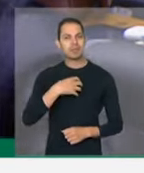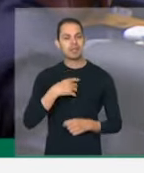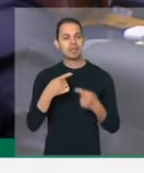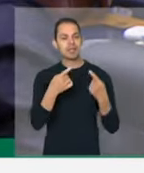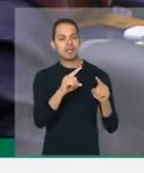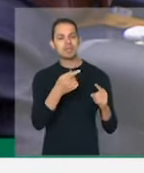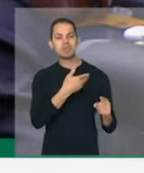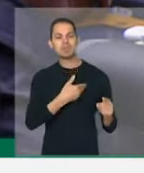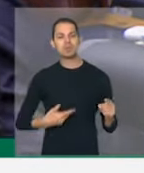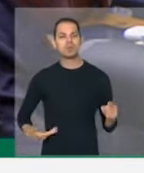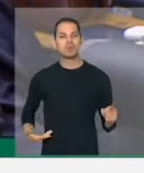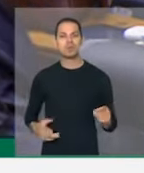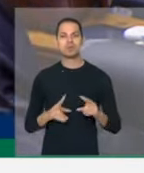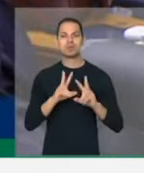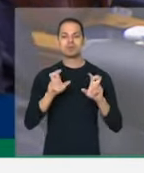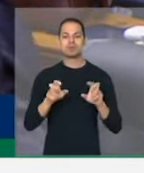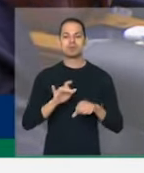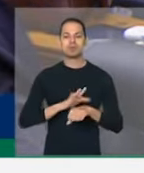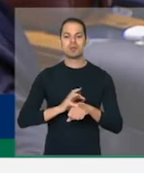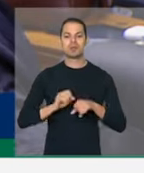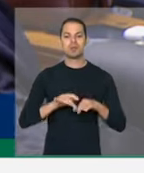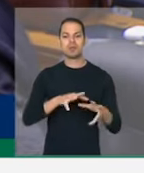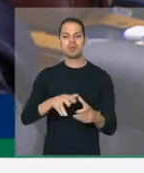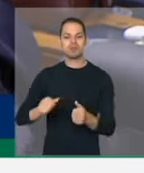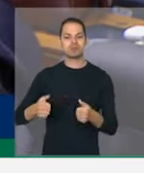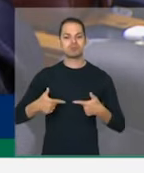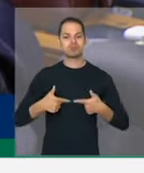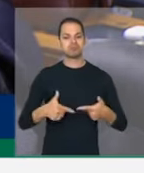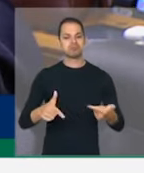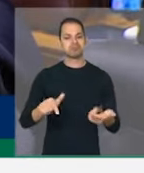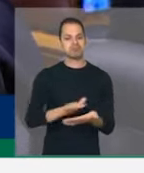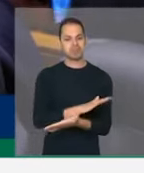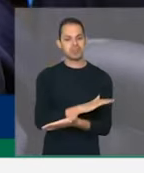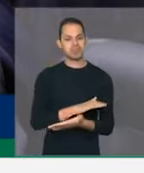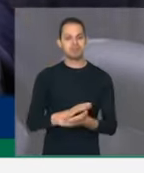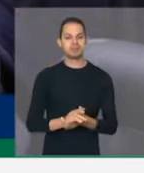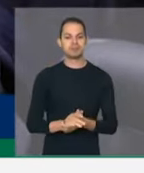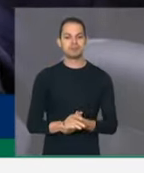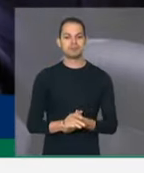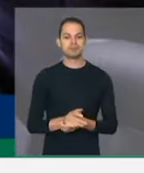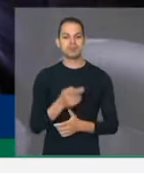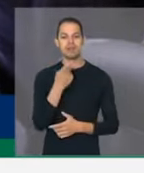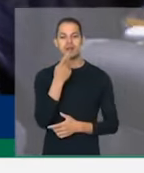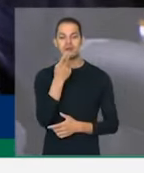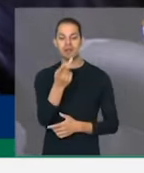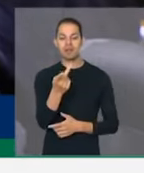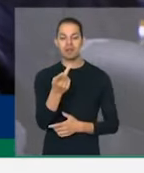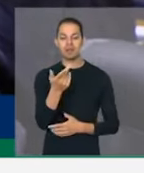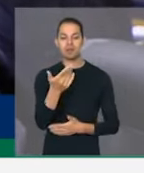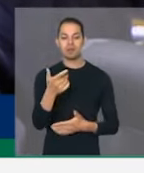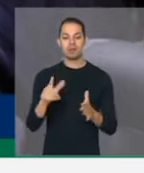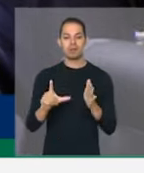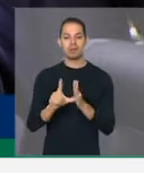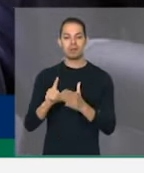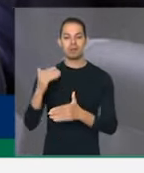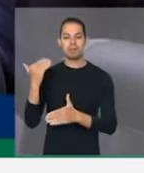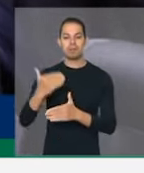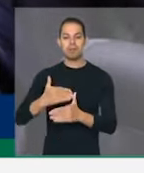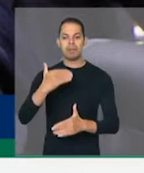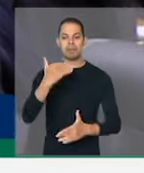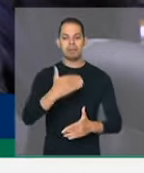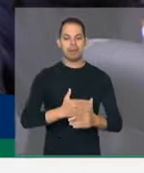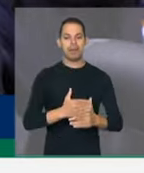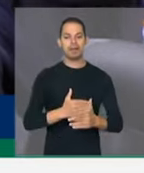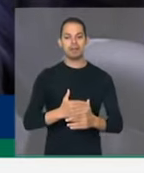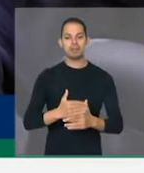governo no trato da pandemia, do combate à pandemia e falando que o lockdown é uma medida que